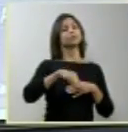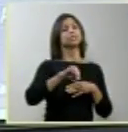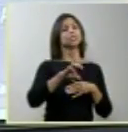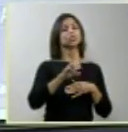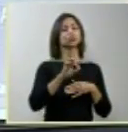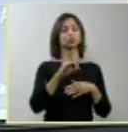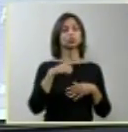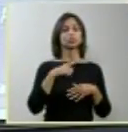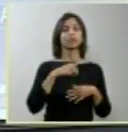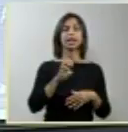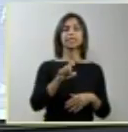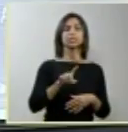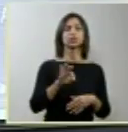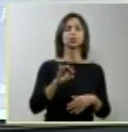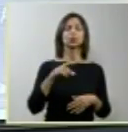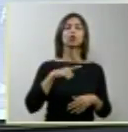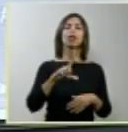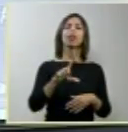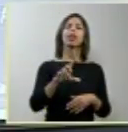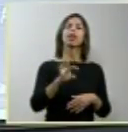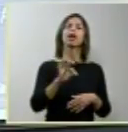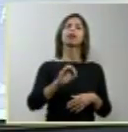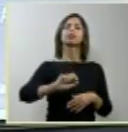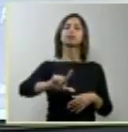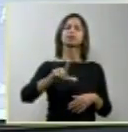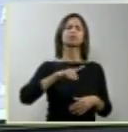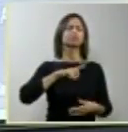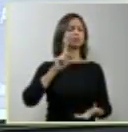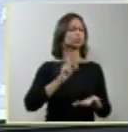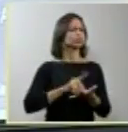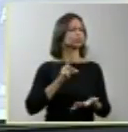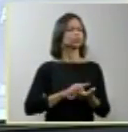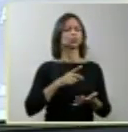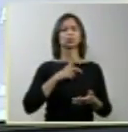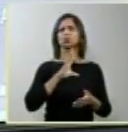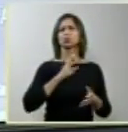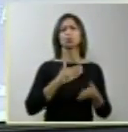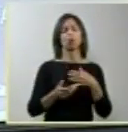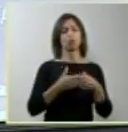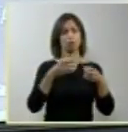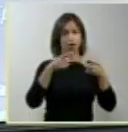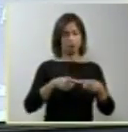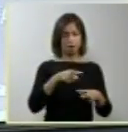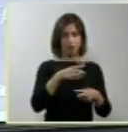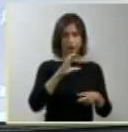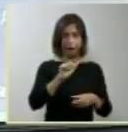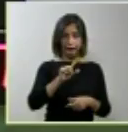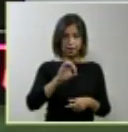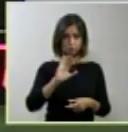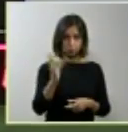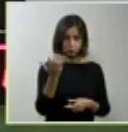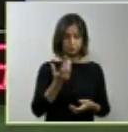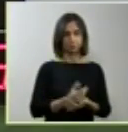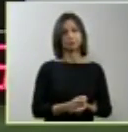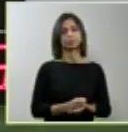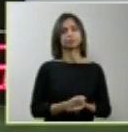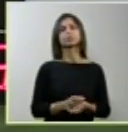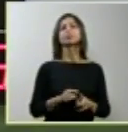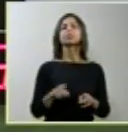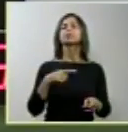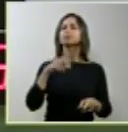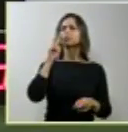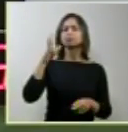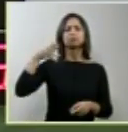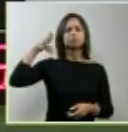em todos esses casos. E o médico do Sistema Único de Saúde, como nós acabamos de ver no